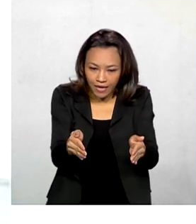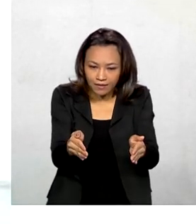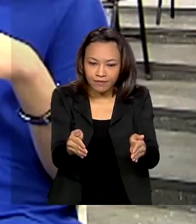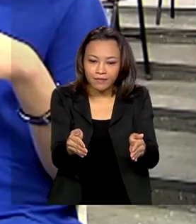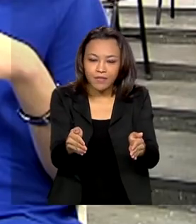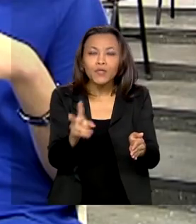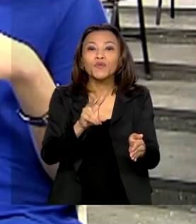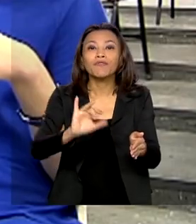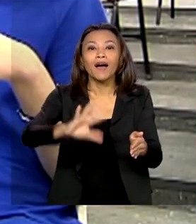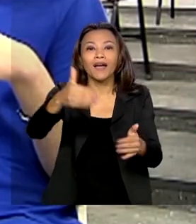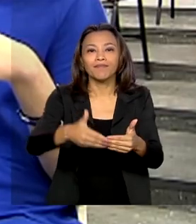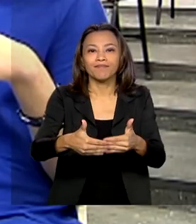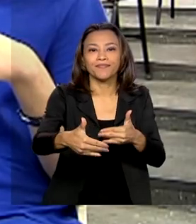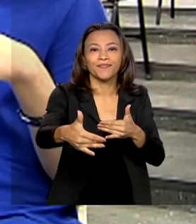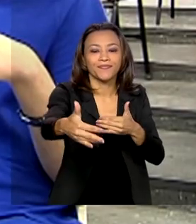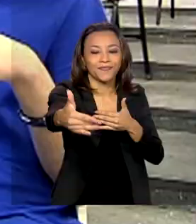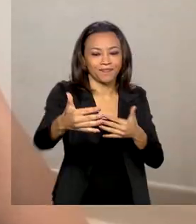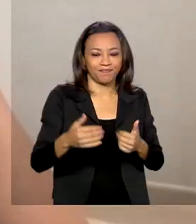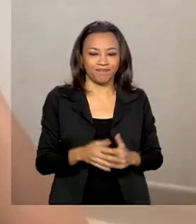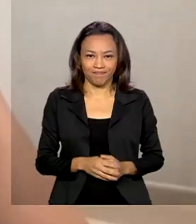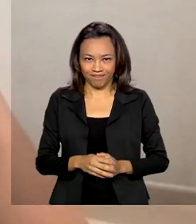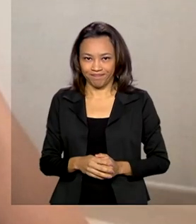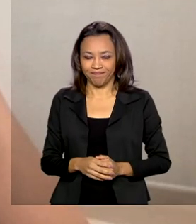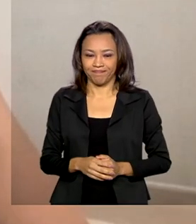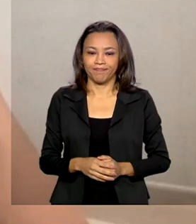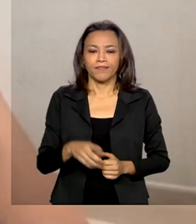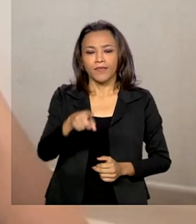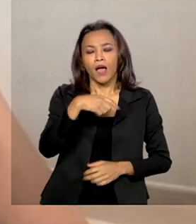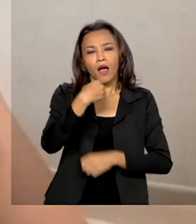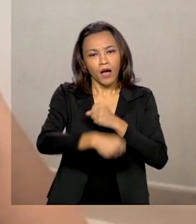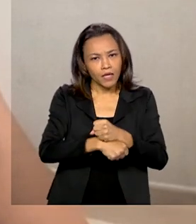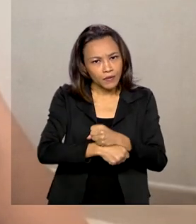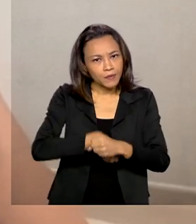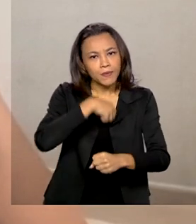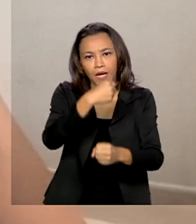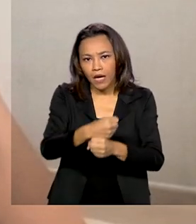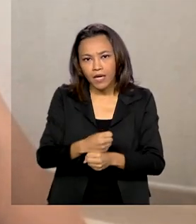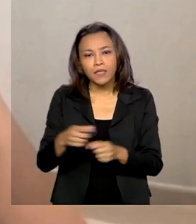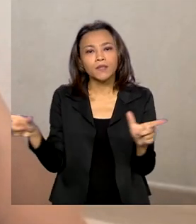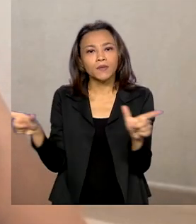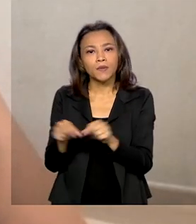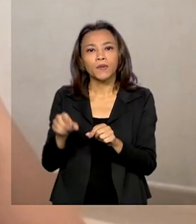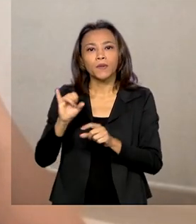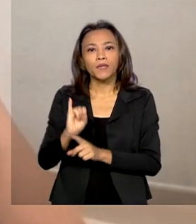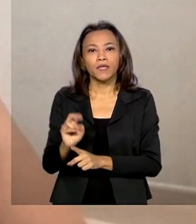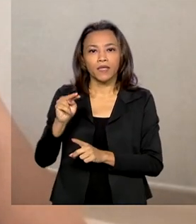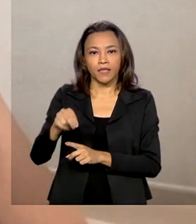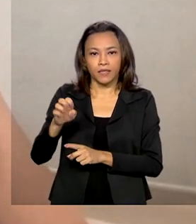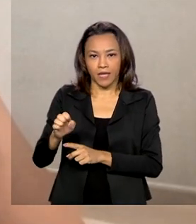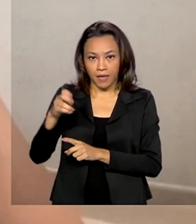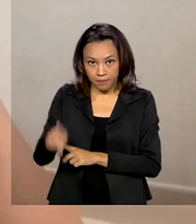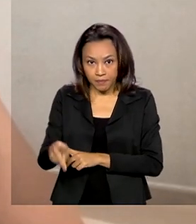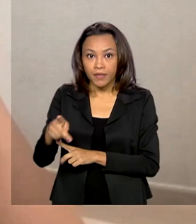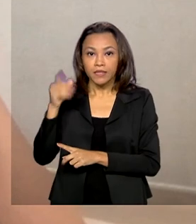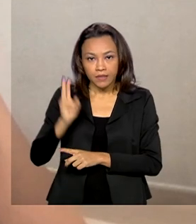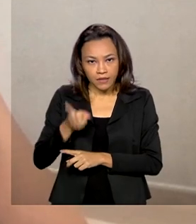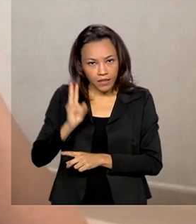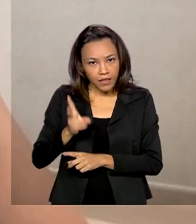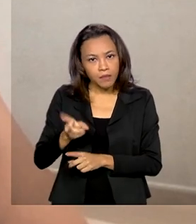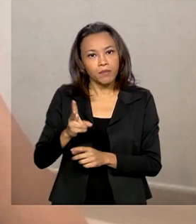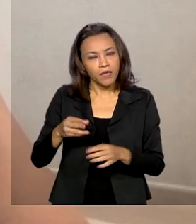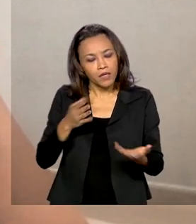que vai vir no futuro. A cada ano o INEP busca avançar para aplicar um ENEM de forma